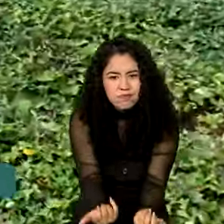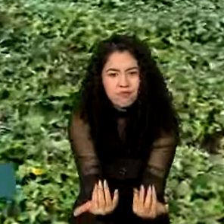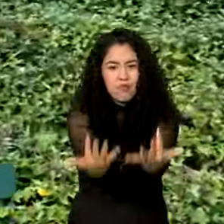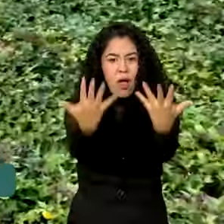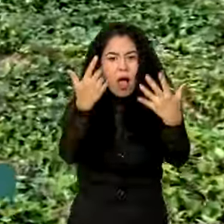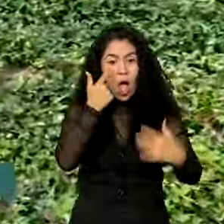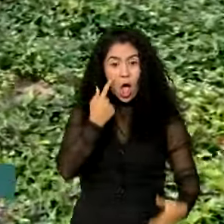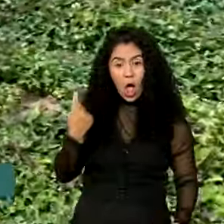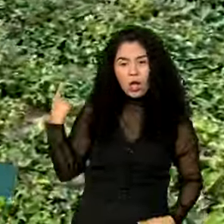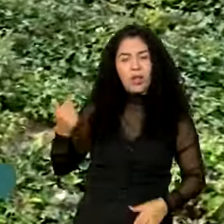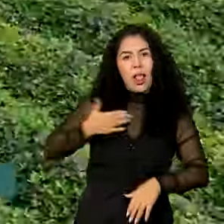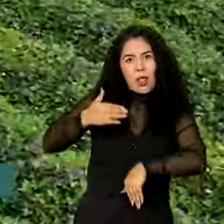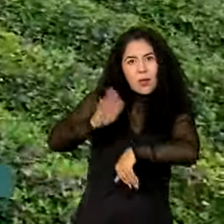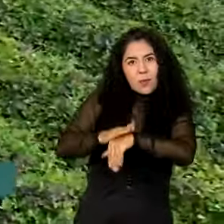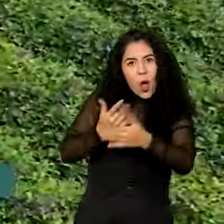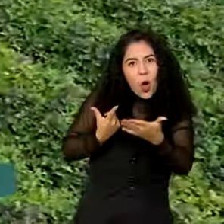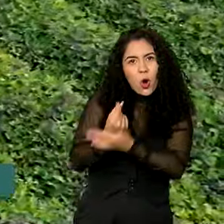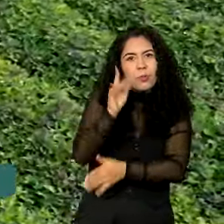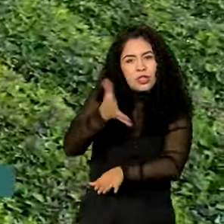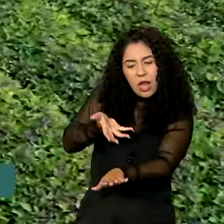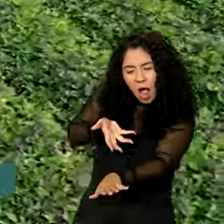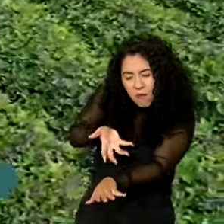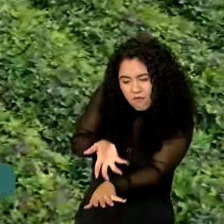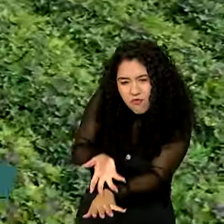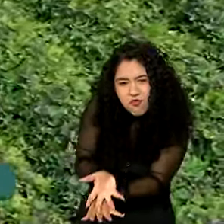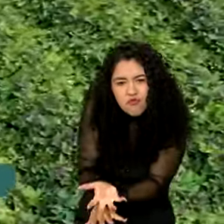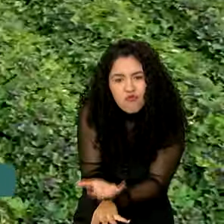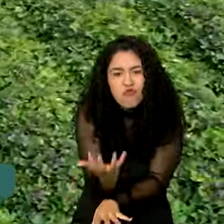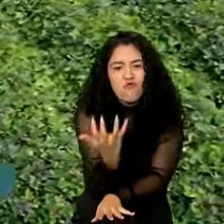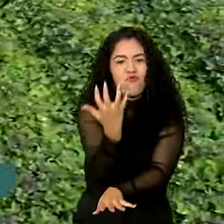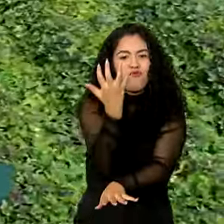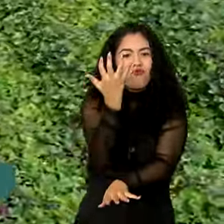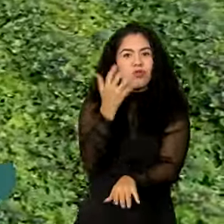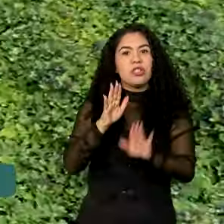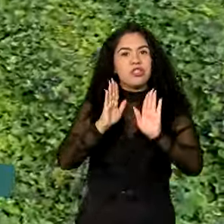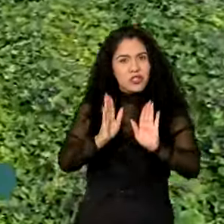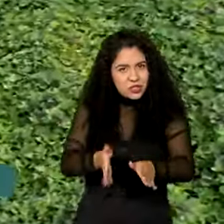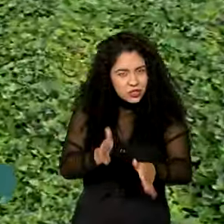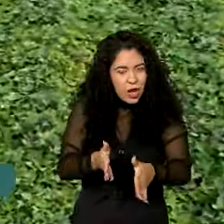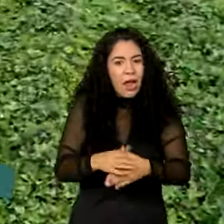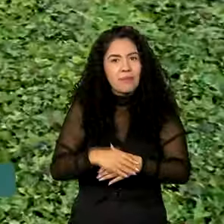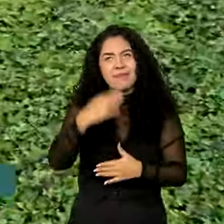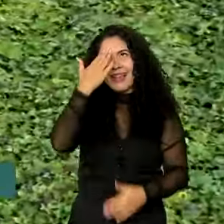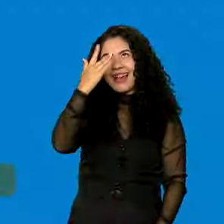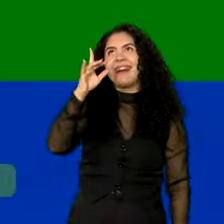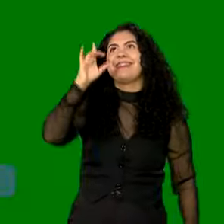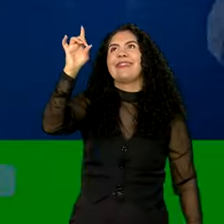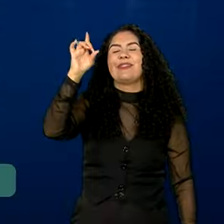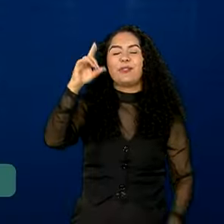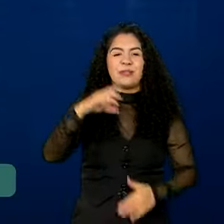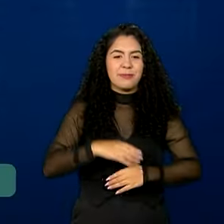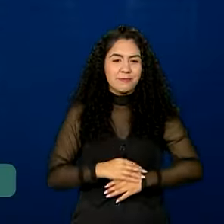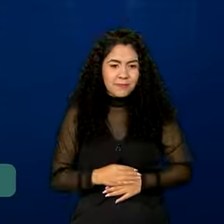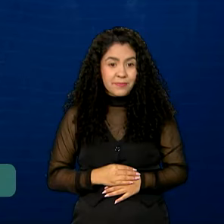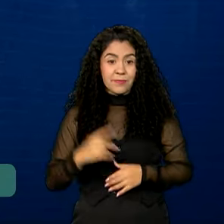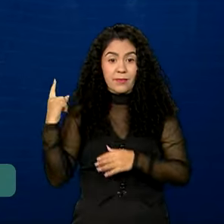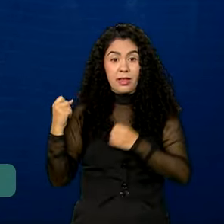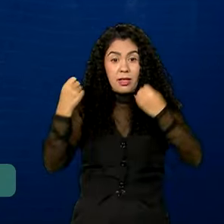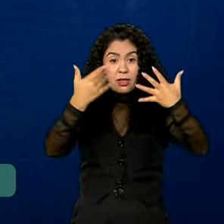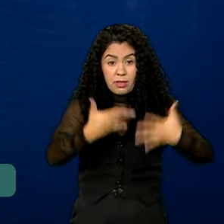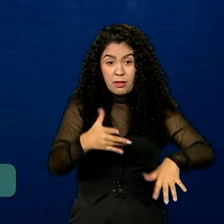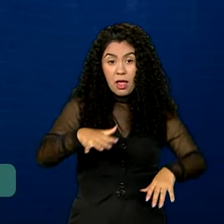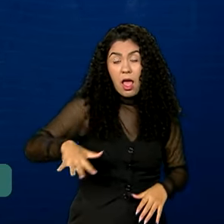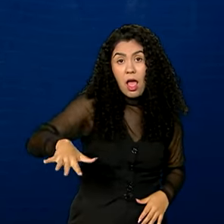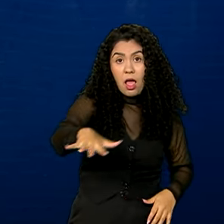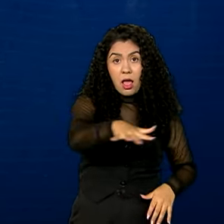já comprei um tratorzinho, está ali na garagem, já com dinheiro, já com a ajuda da água do canal. Graças a Deus. A área de influência